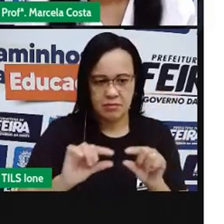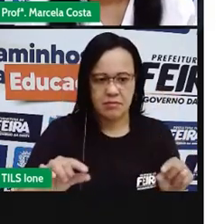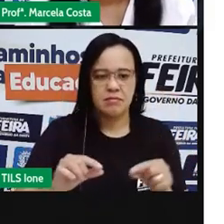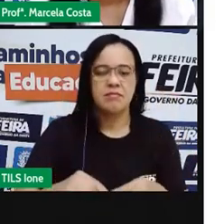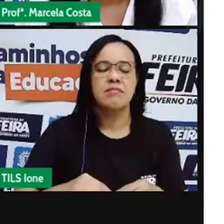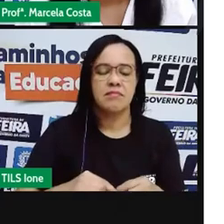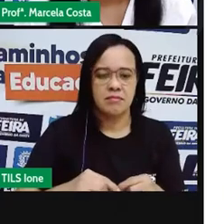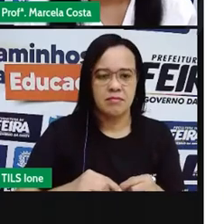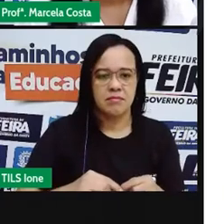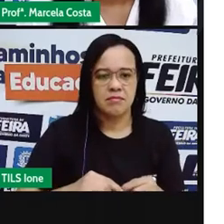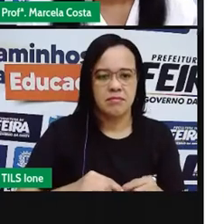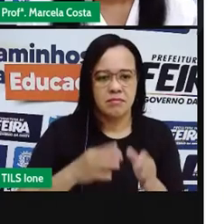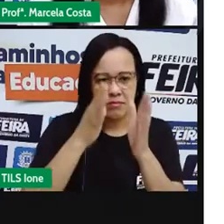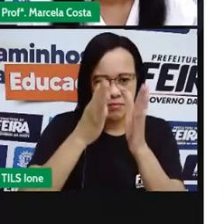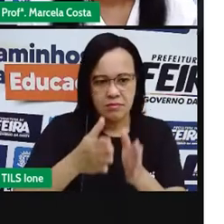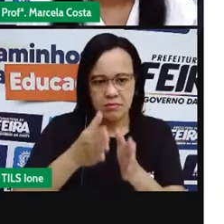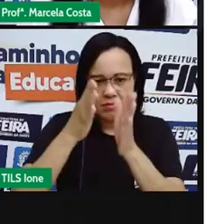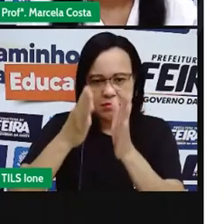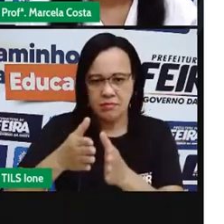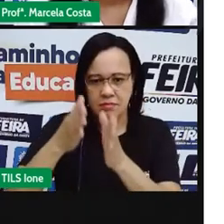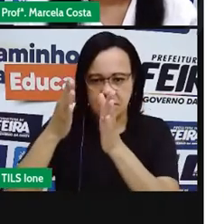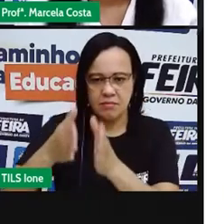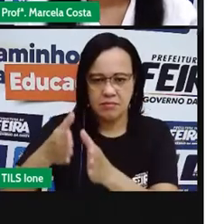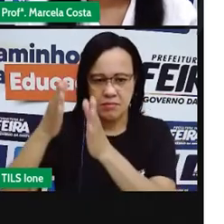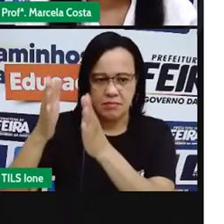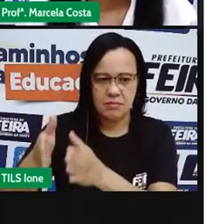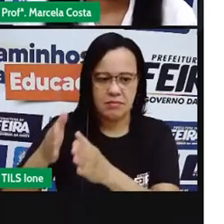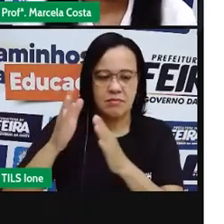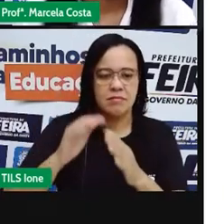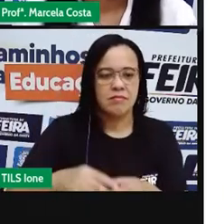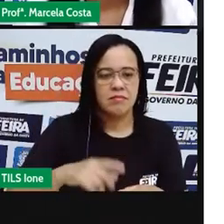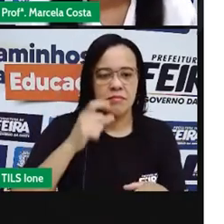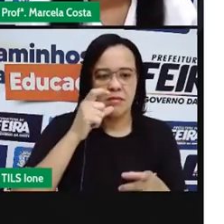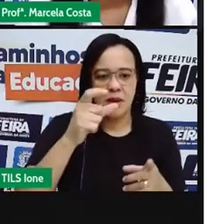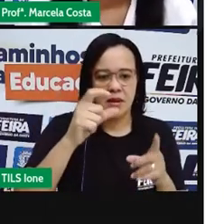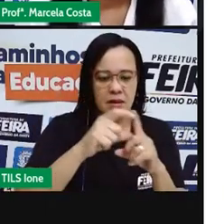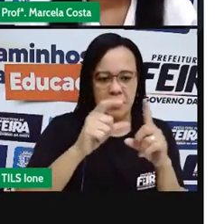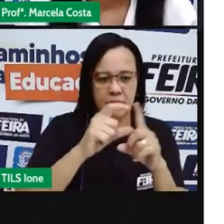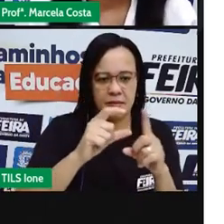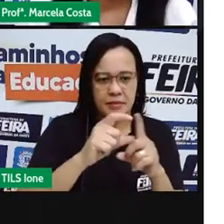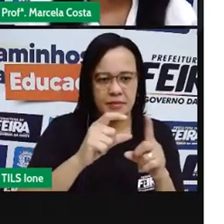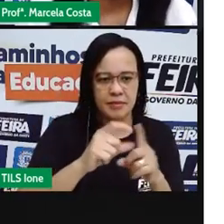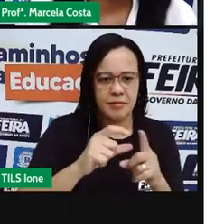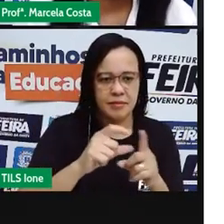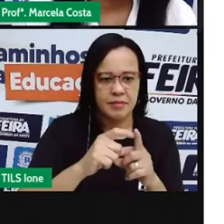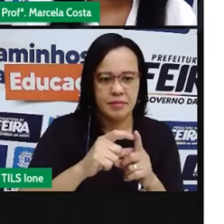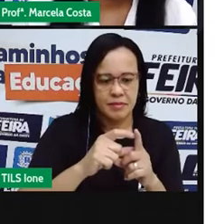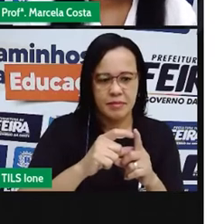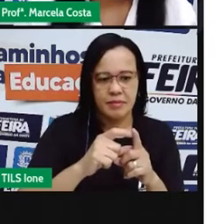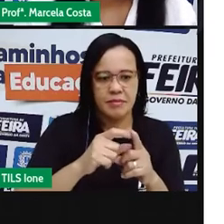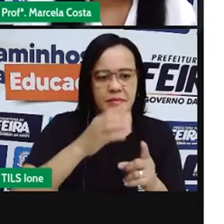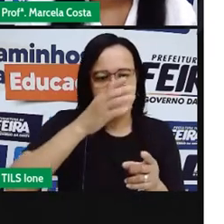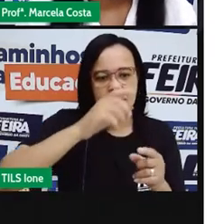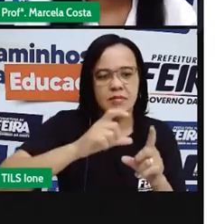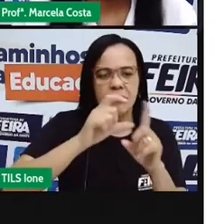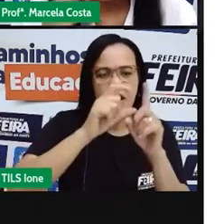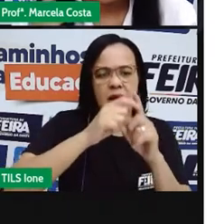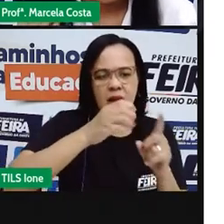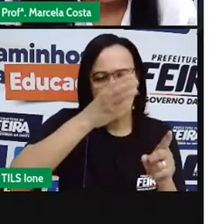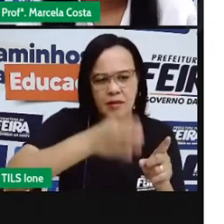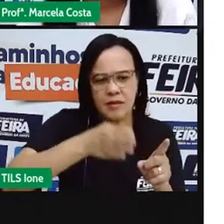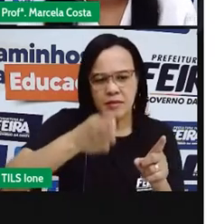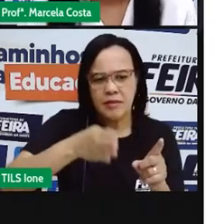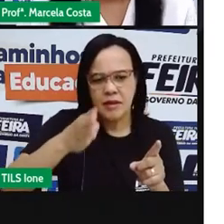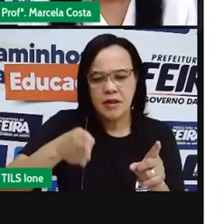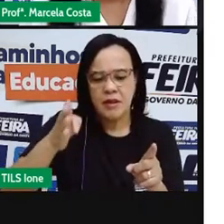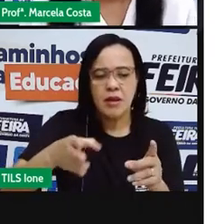Vá colocando, tanto do lado de cada palavra, a separação da leitura. E não